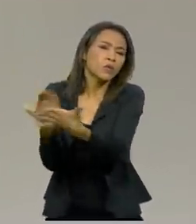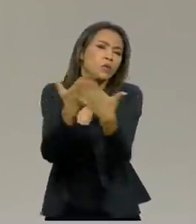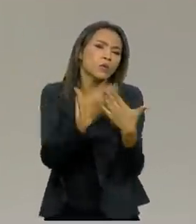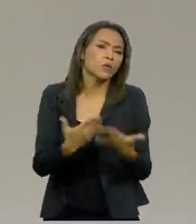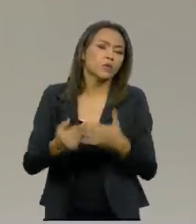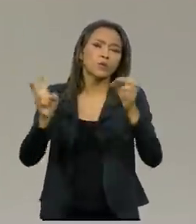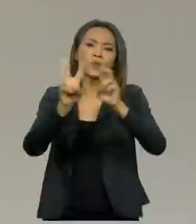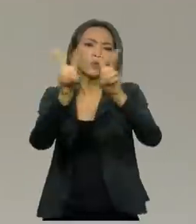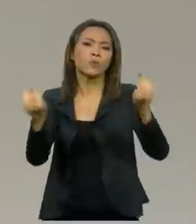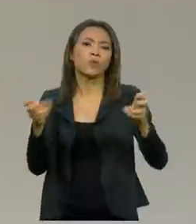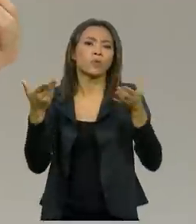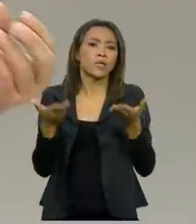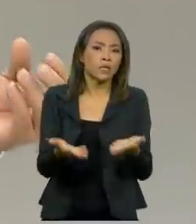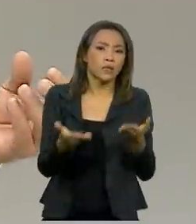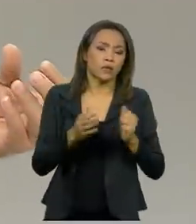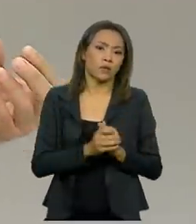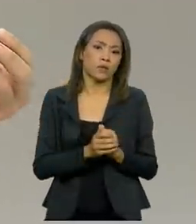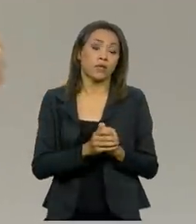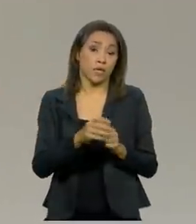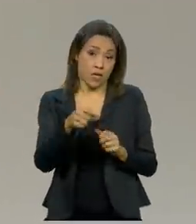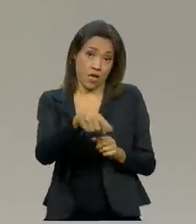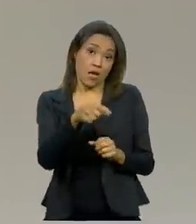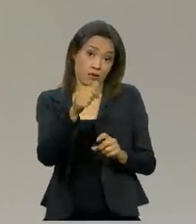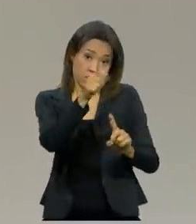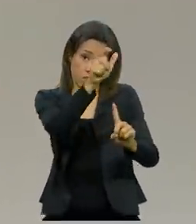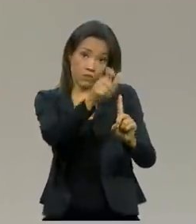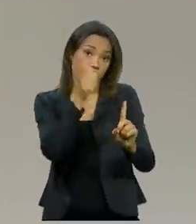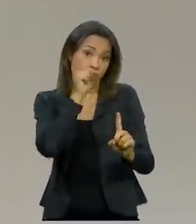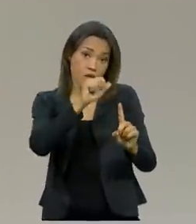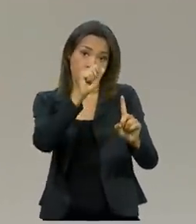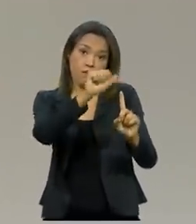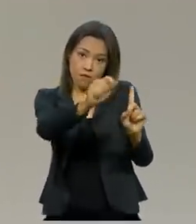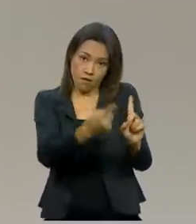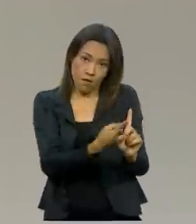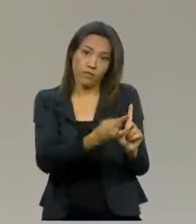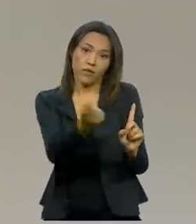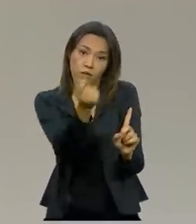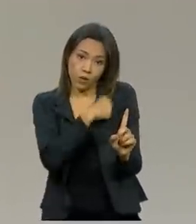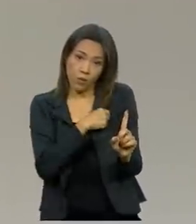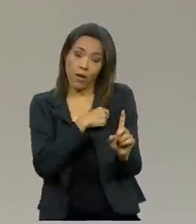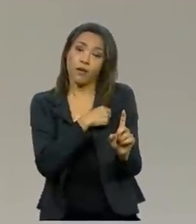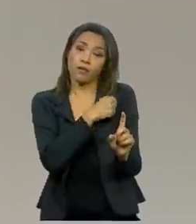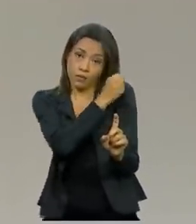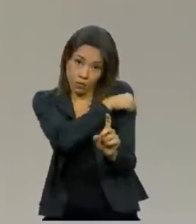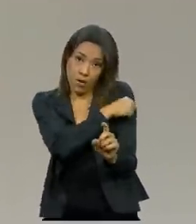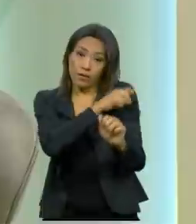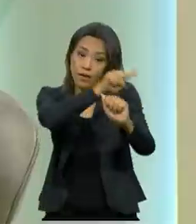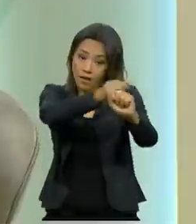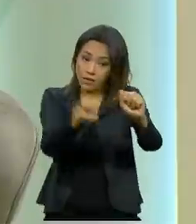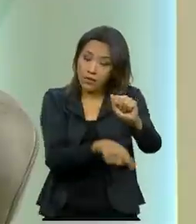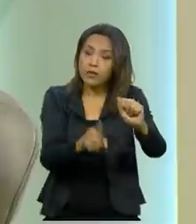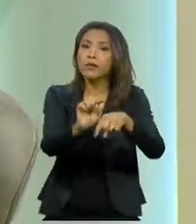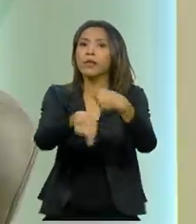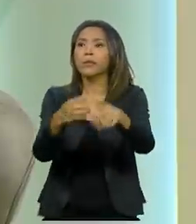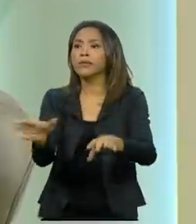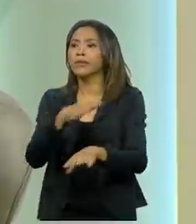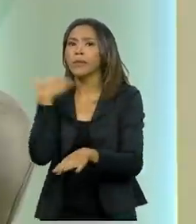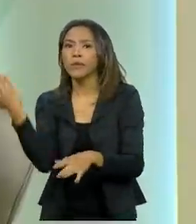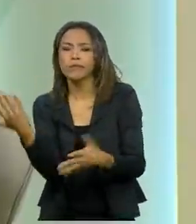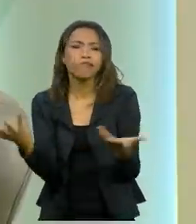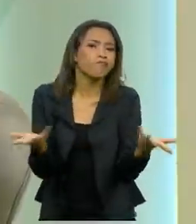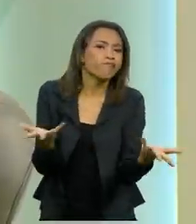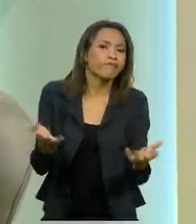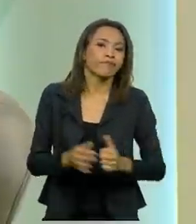essa relação entre ela ter tomado a AstraZeneca e ter morrido? Não tenho uma conclusão sobre isso ainda. Bom, em primeiro lugar, é seguro